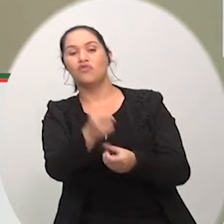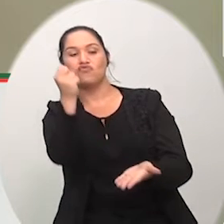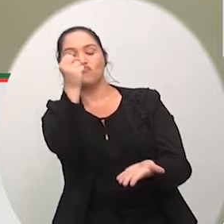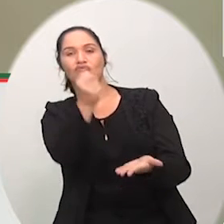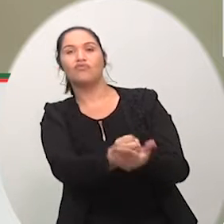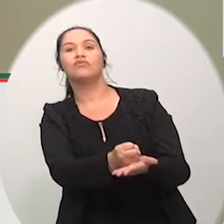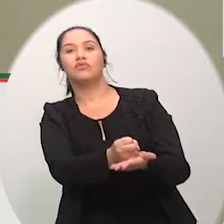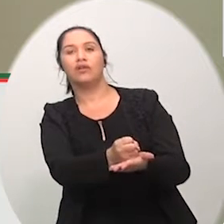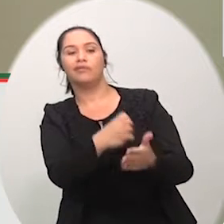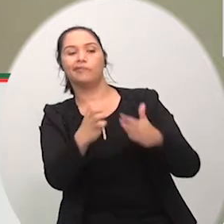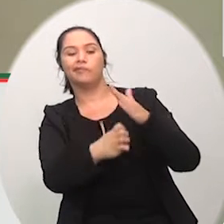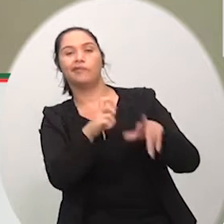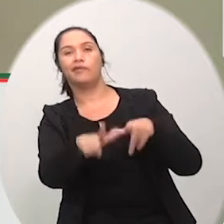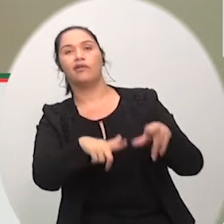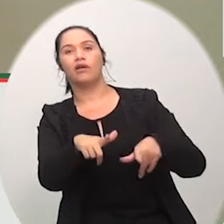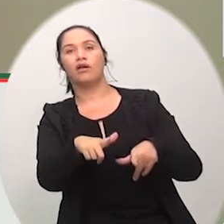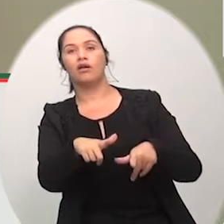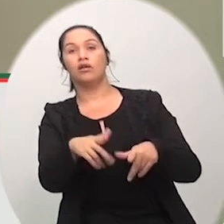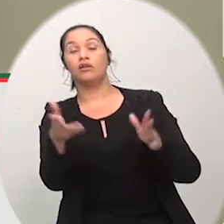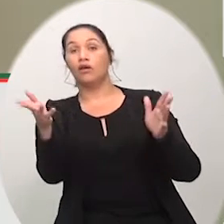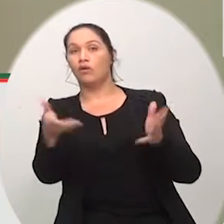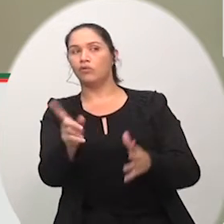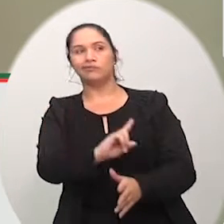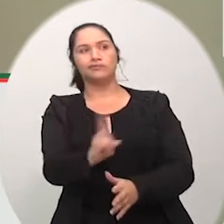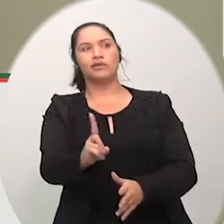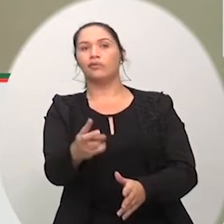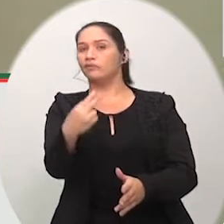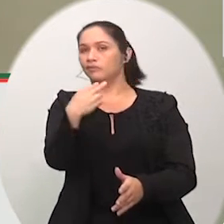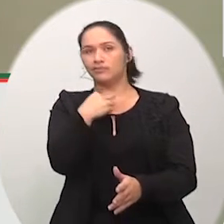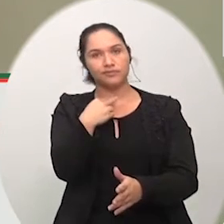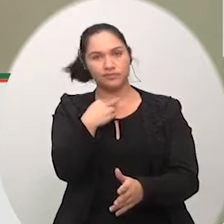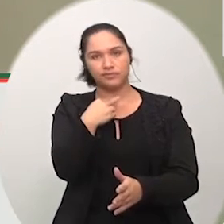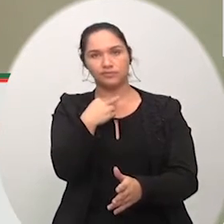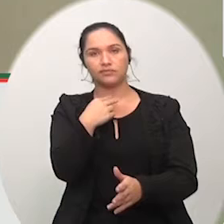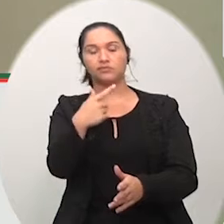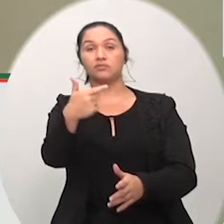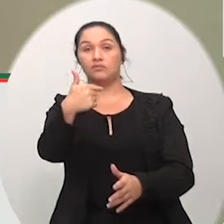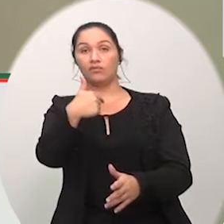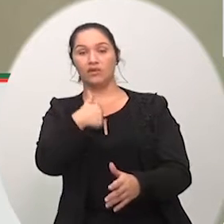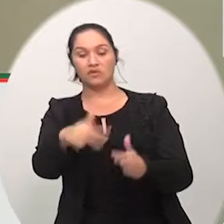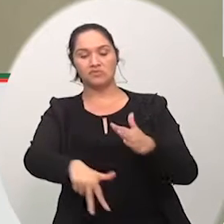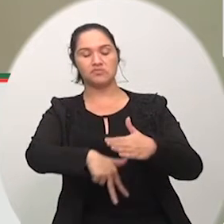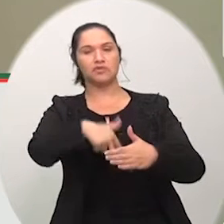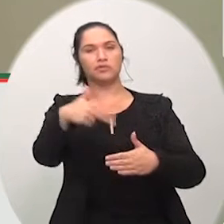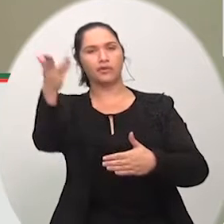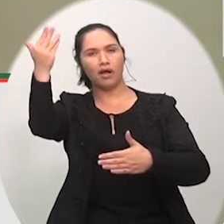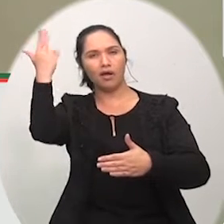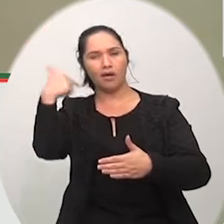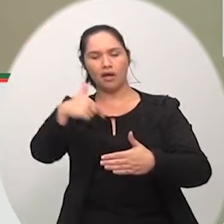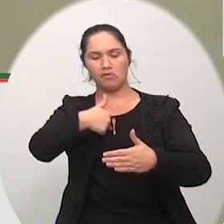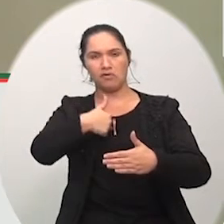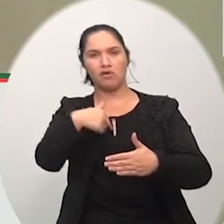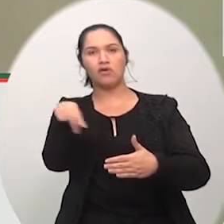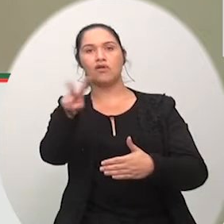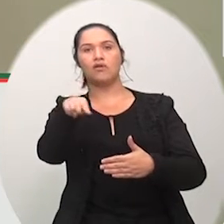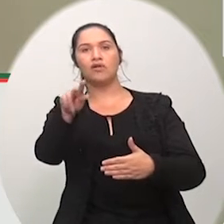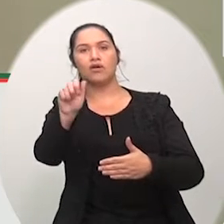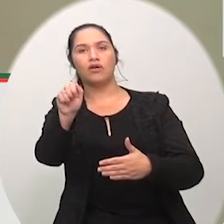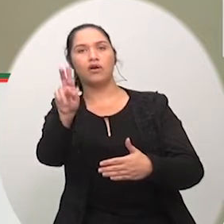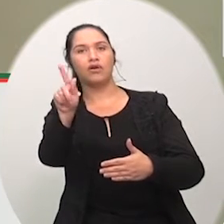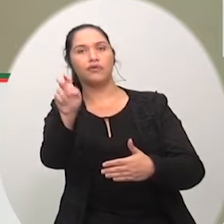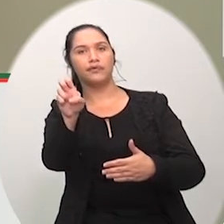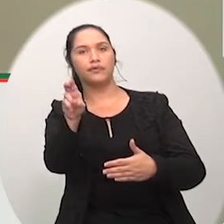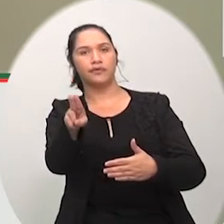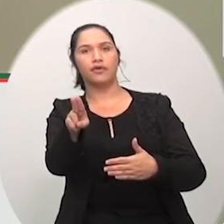e até aqui nessa tribuna, muitas vezes eu e o vereador José Argenti subimos aqui, batemos muitas